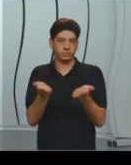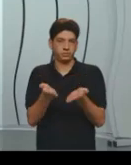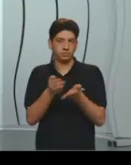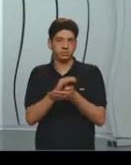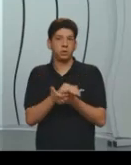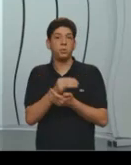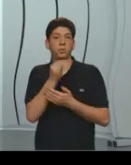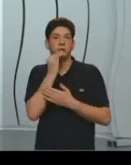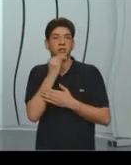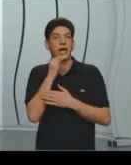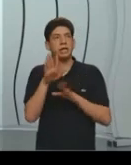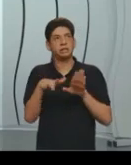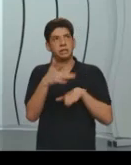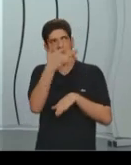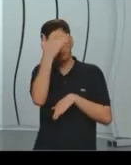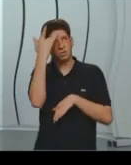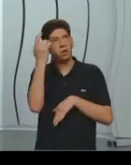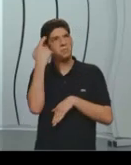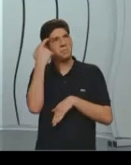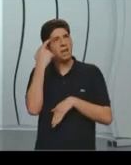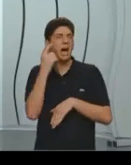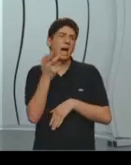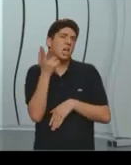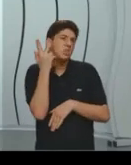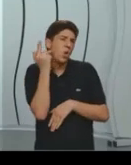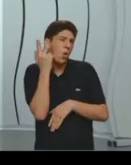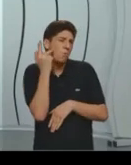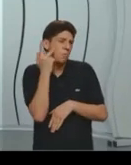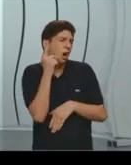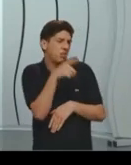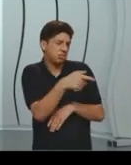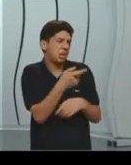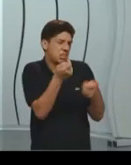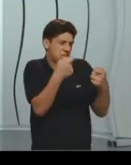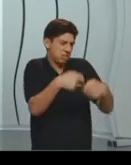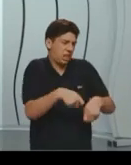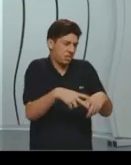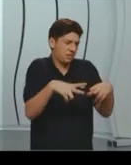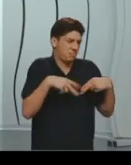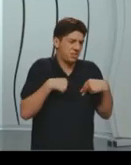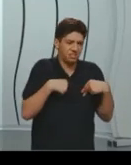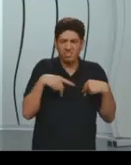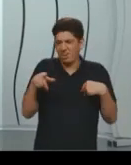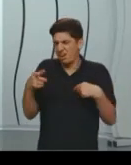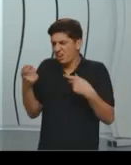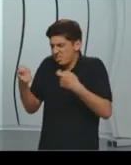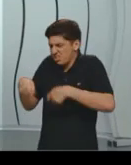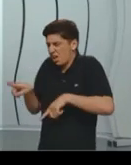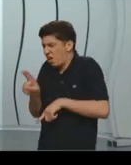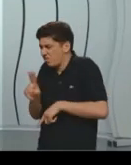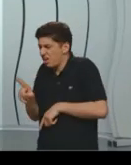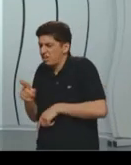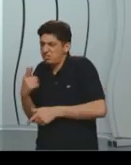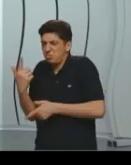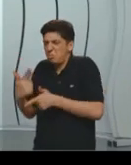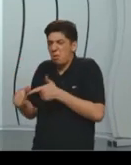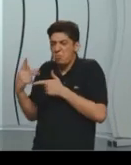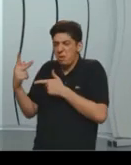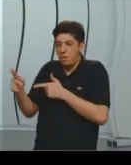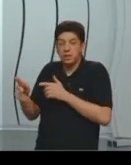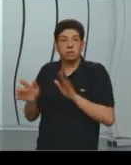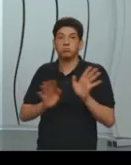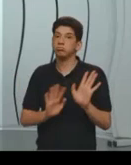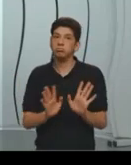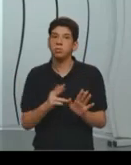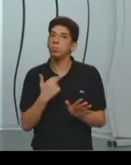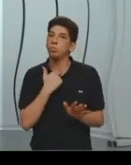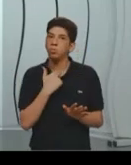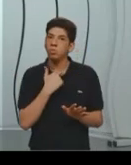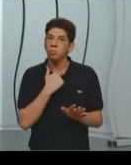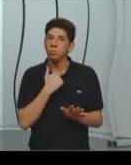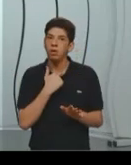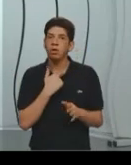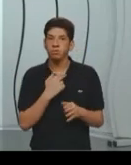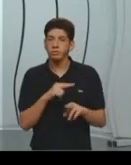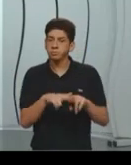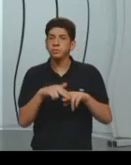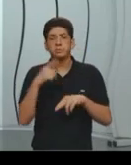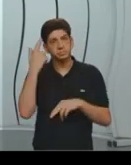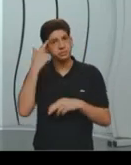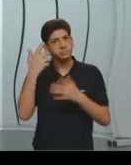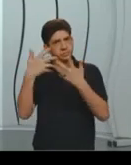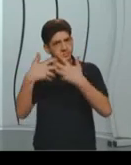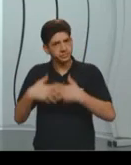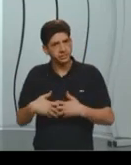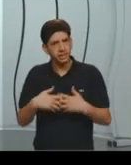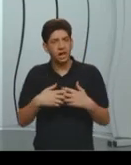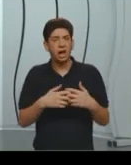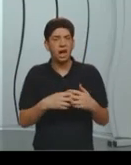direitos que a outra, e a gente está problematizando isso, e será que a culpa é só daquela população local, ou se tem políticas que estruturam isso?